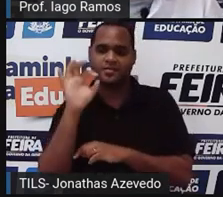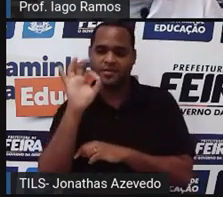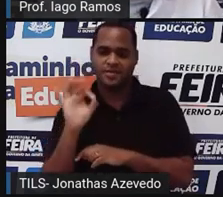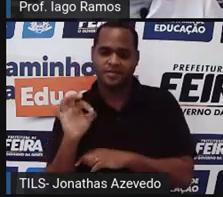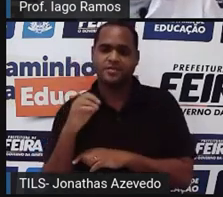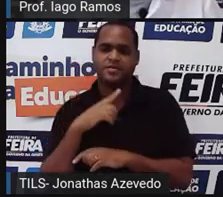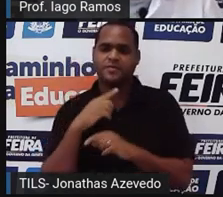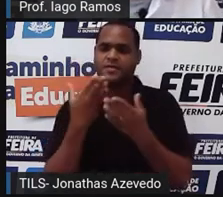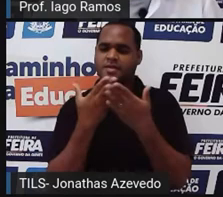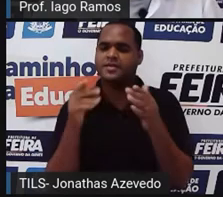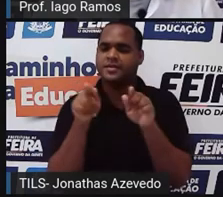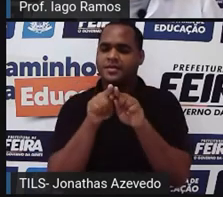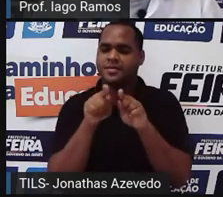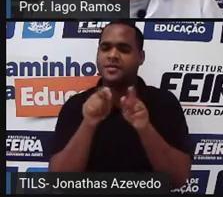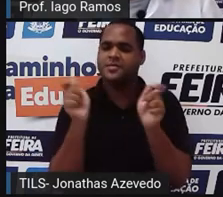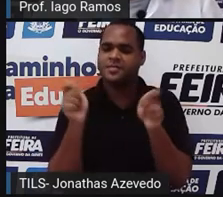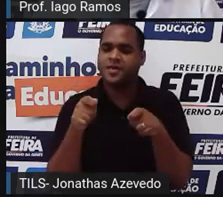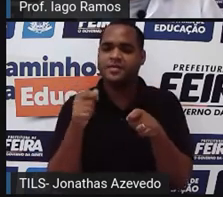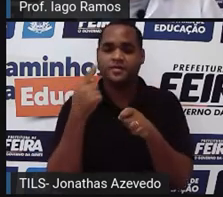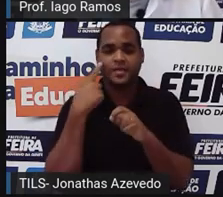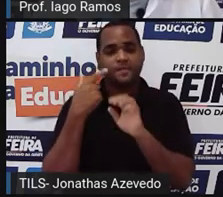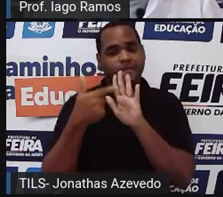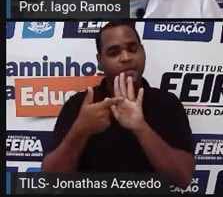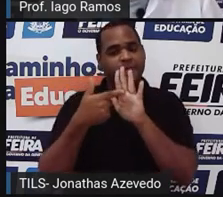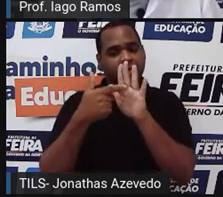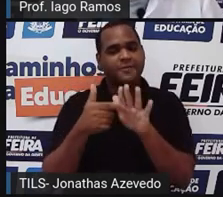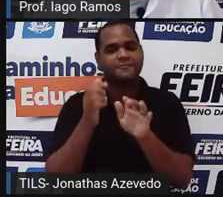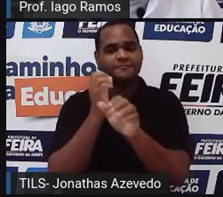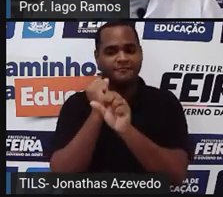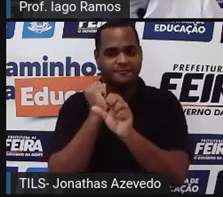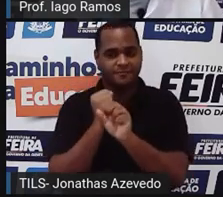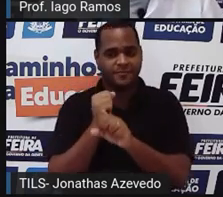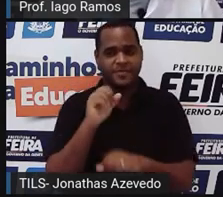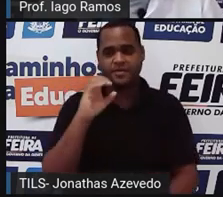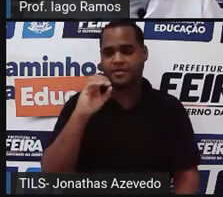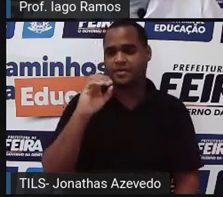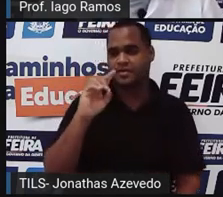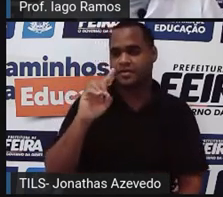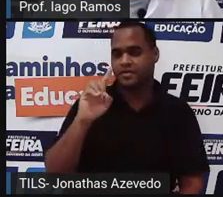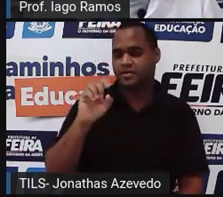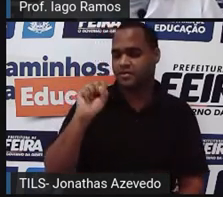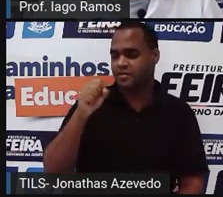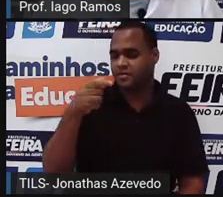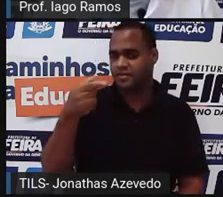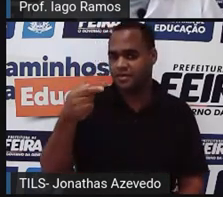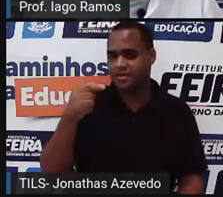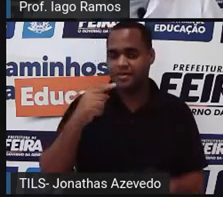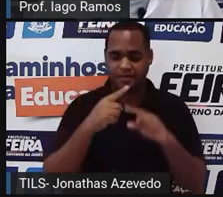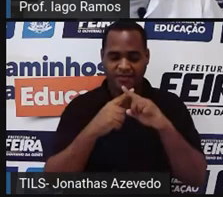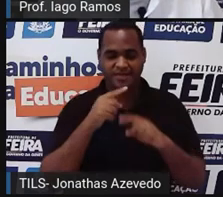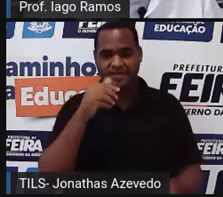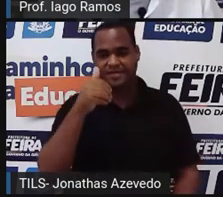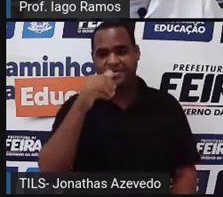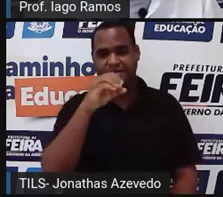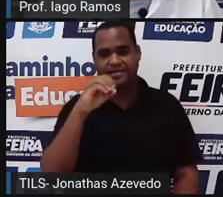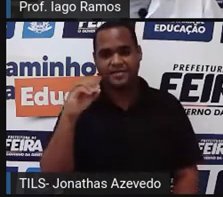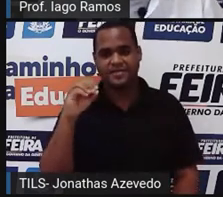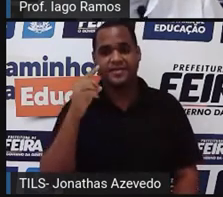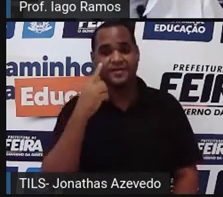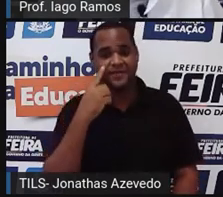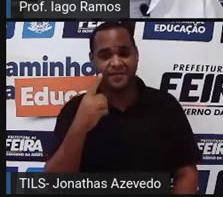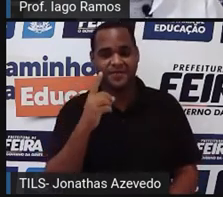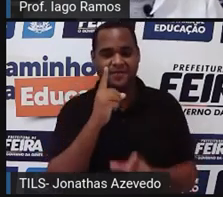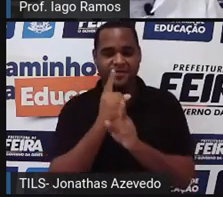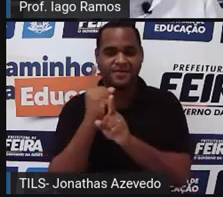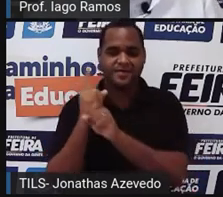Você também pode fazer na calculadora, tá? 0,87 vezes 100, e você vai ver que